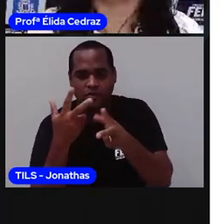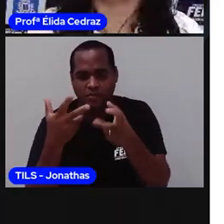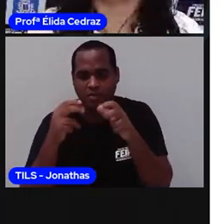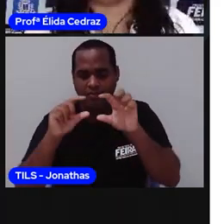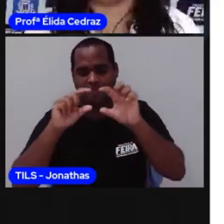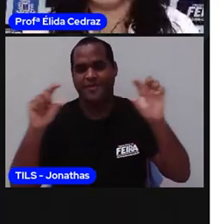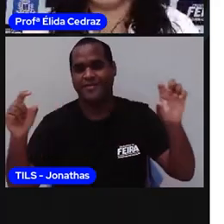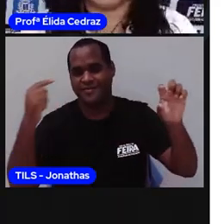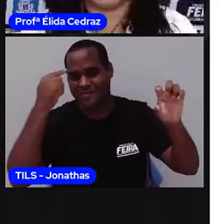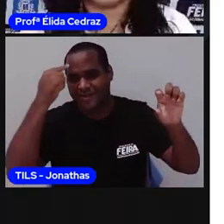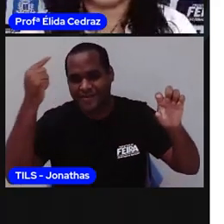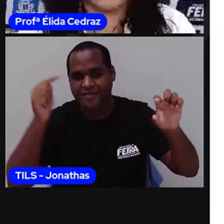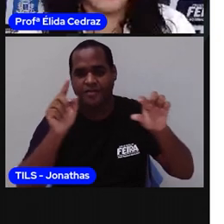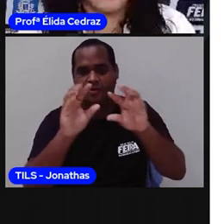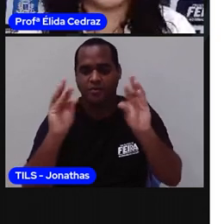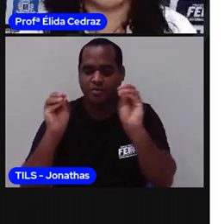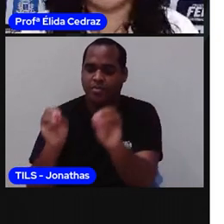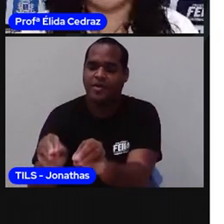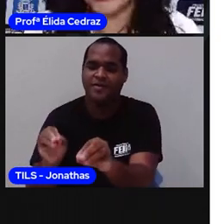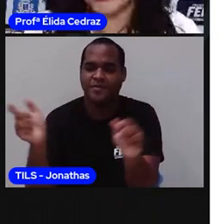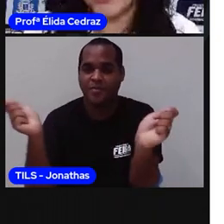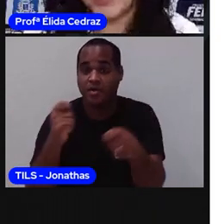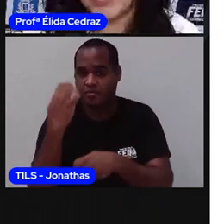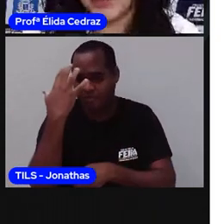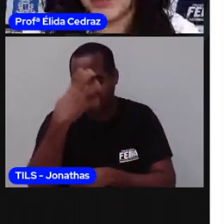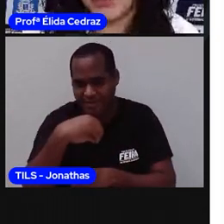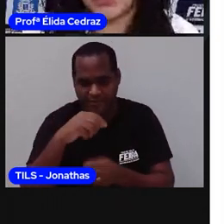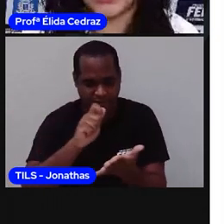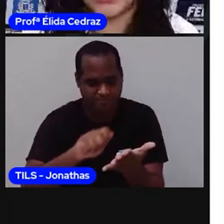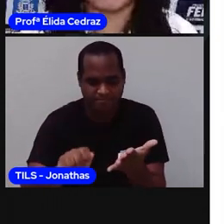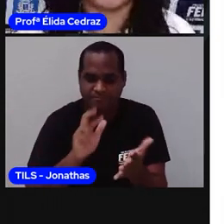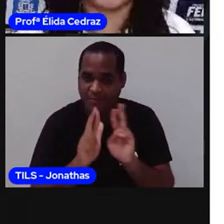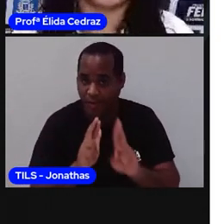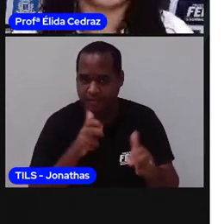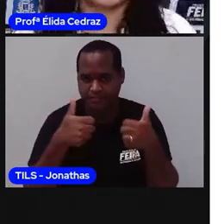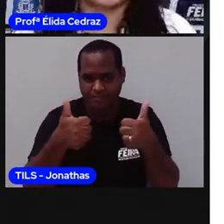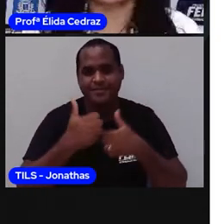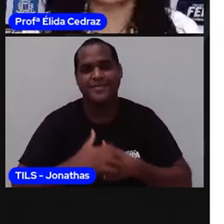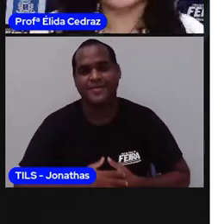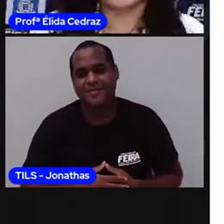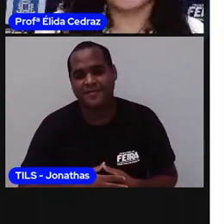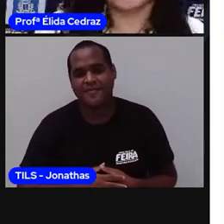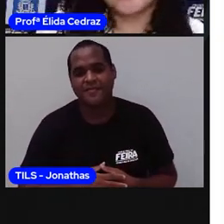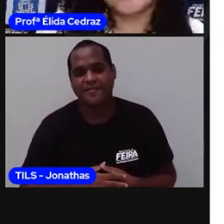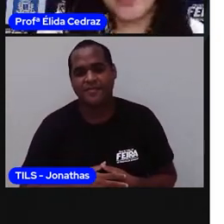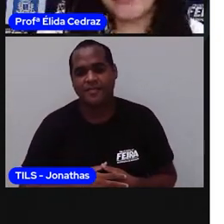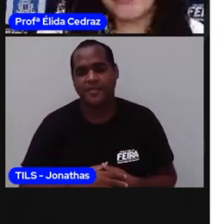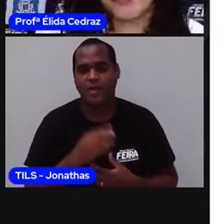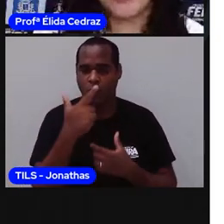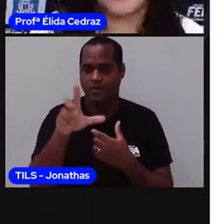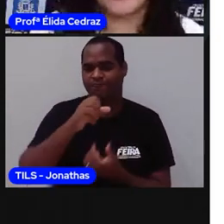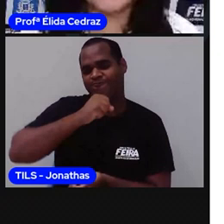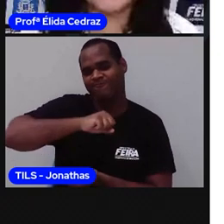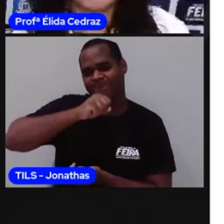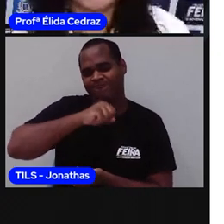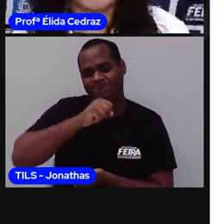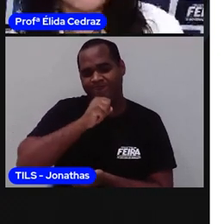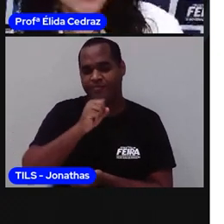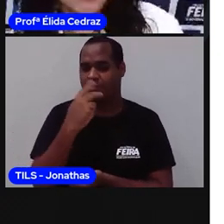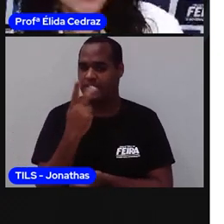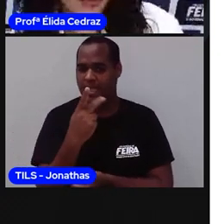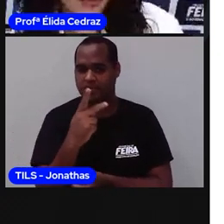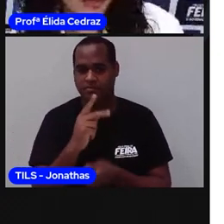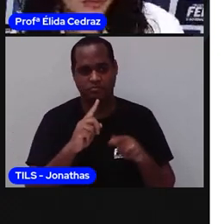no banco de palavras e anota bonitinho aí a sua resposta. Tem o mesmo avô e a